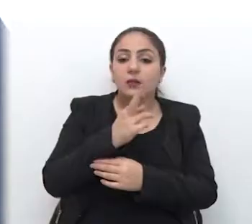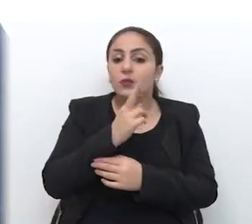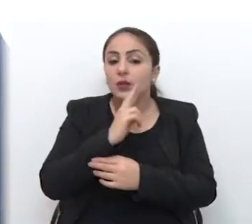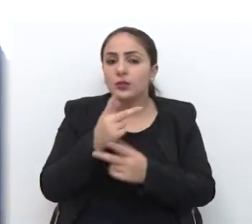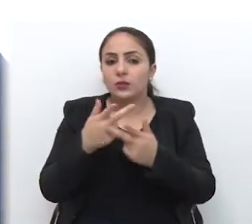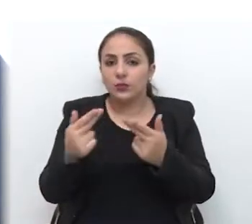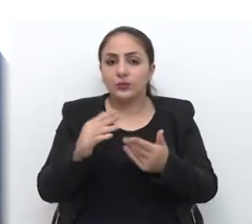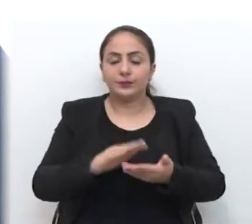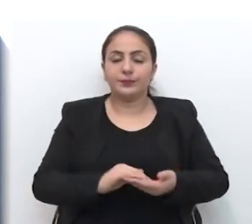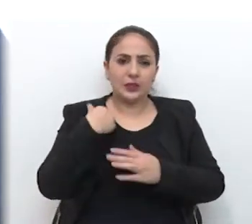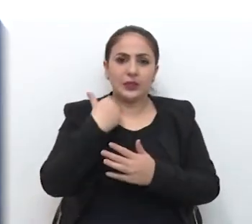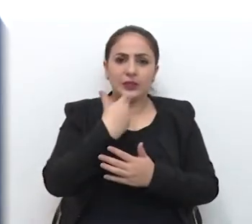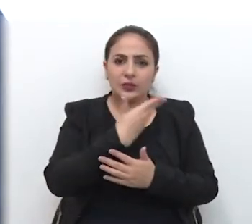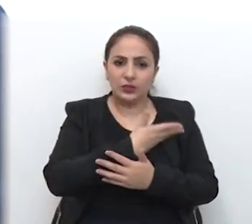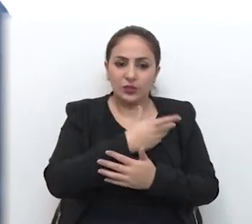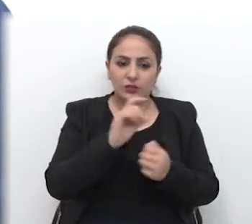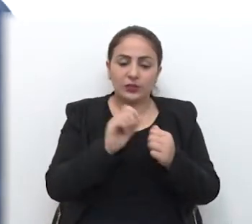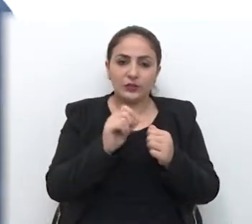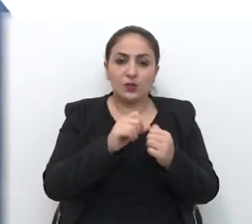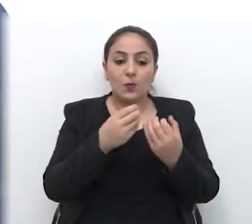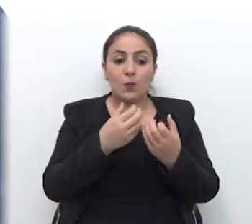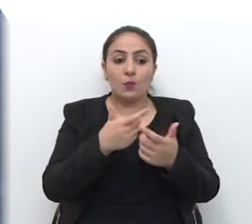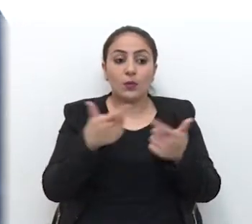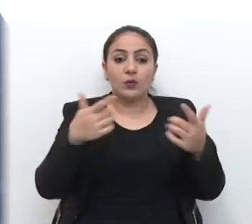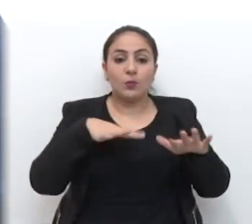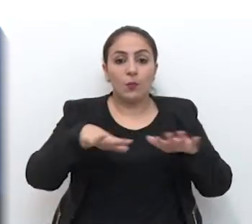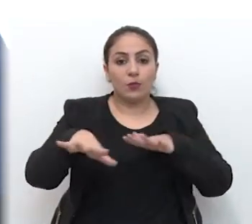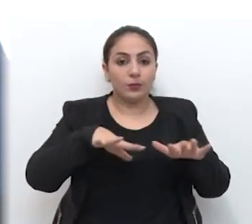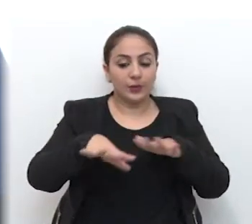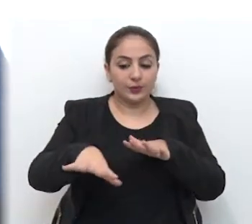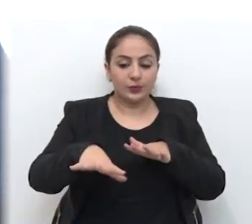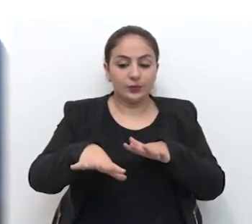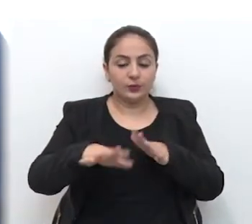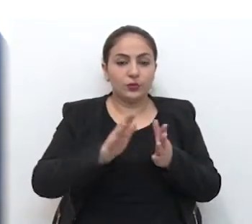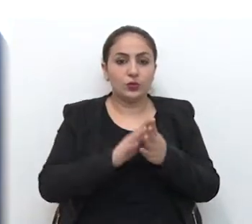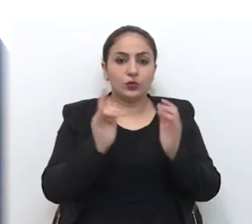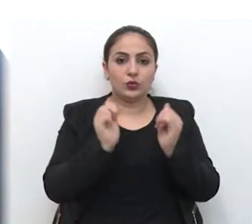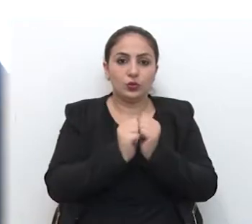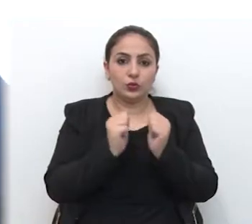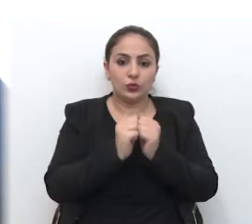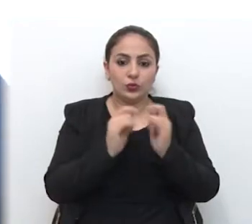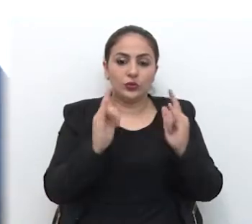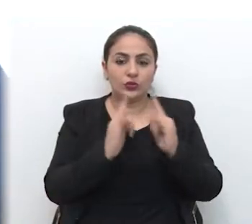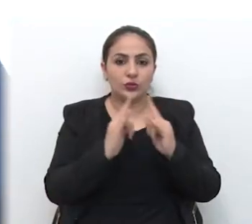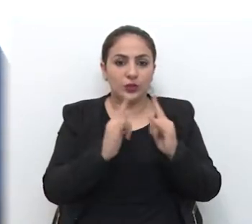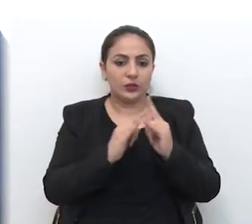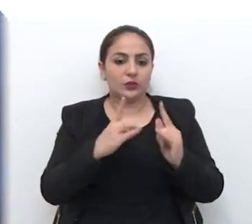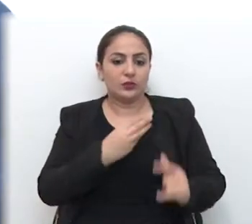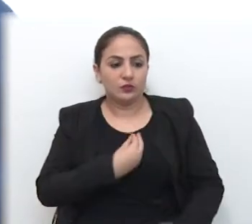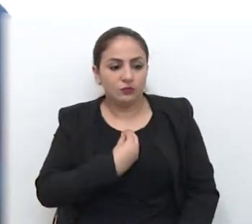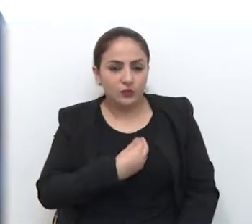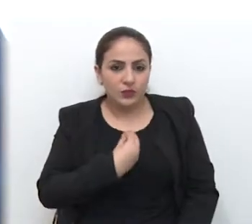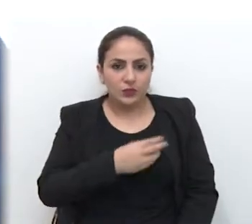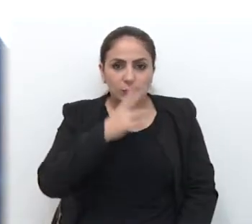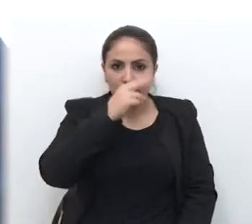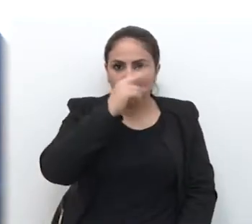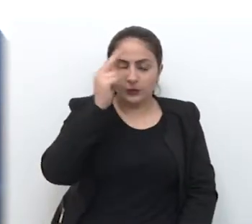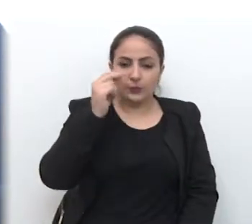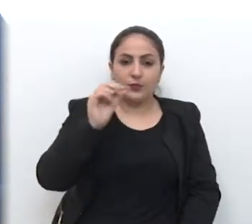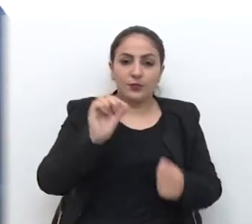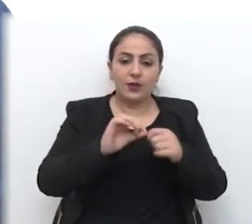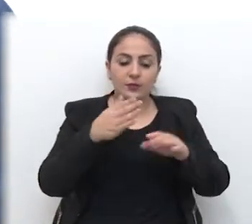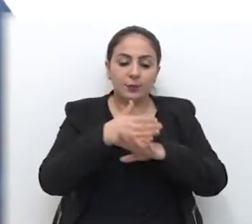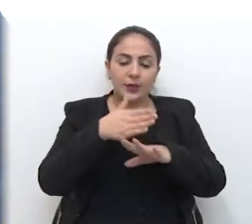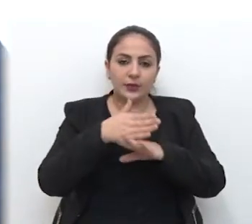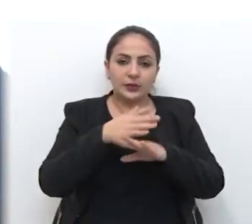Nós estamos fazendo um grande movimento com as entidades vivas do município, as entidades que fazem parte também